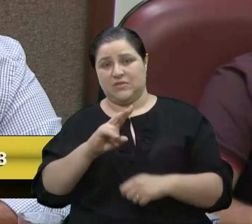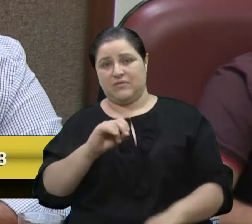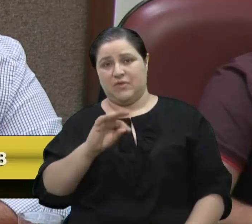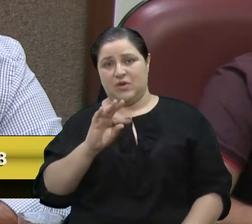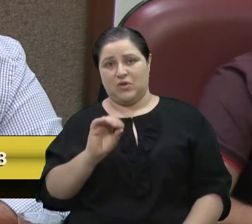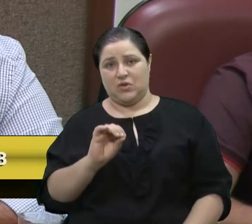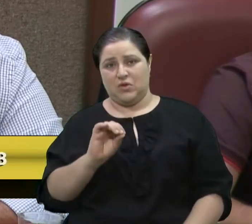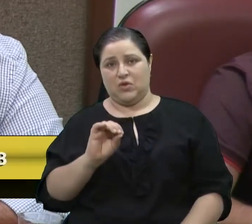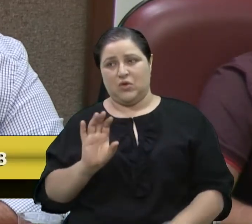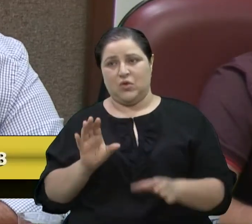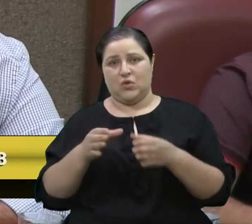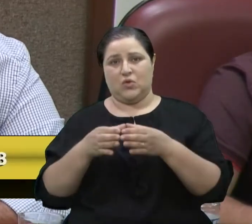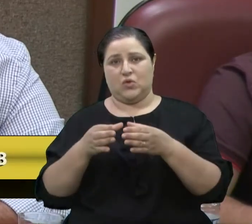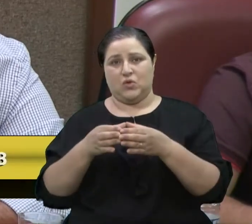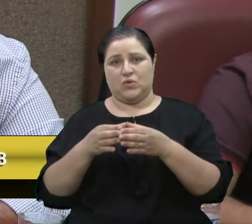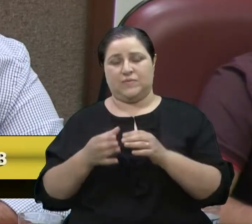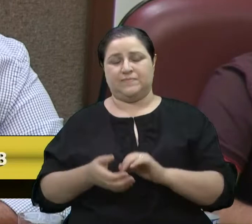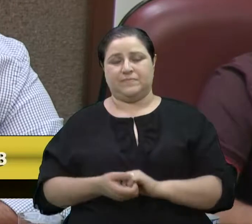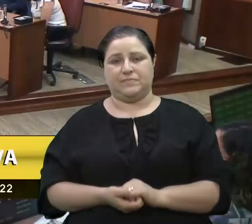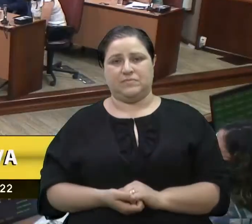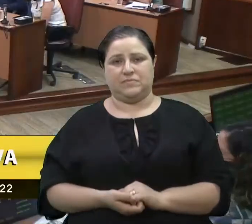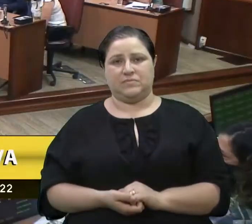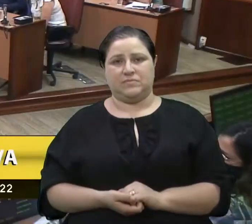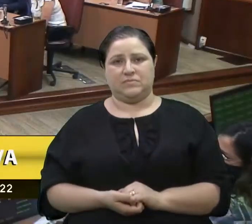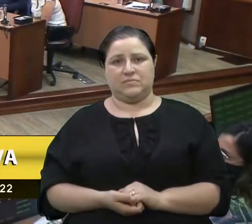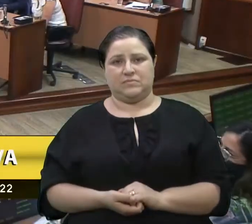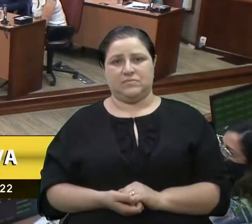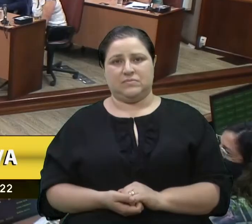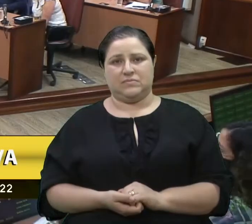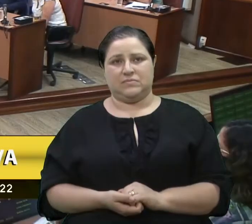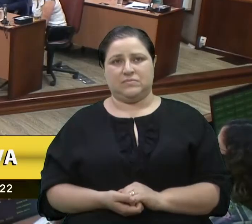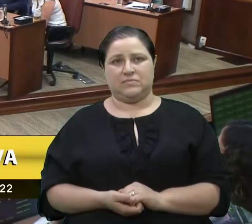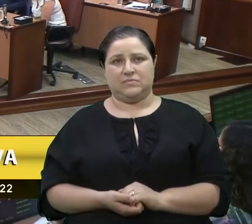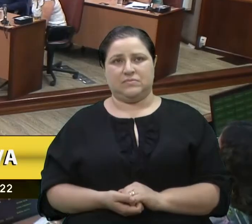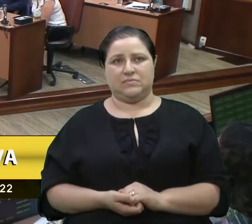coletivo. O vereador Fiusa.